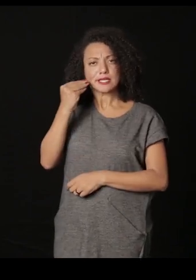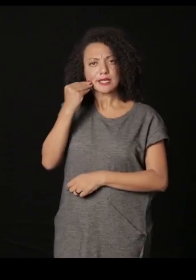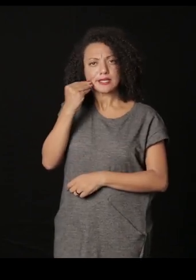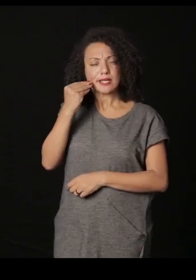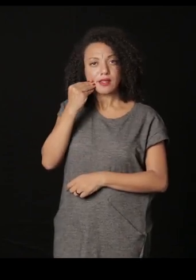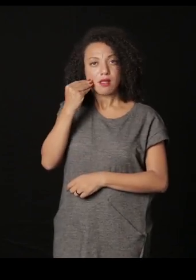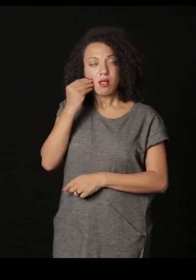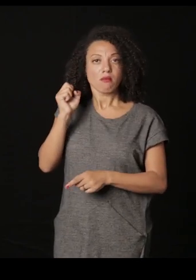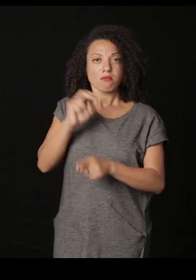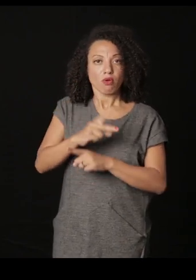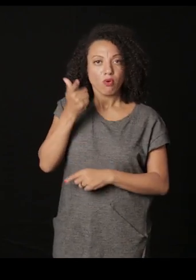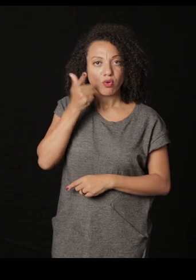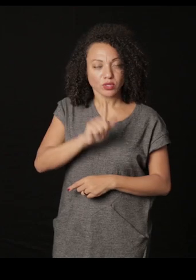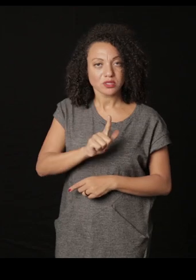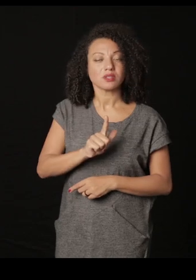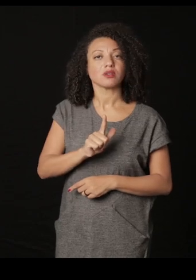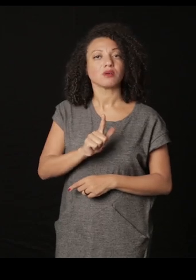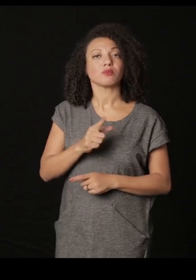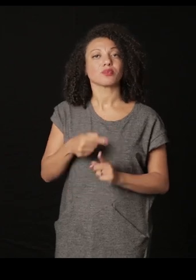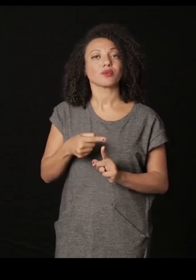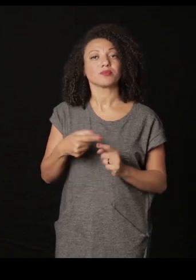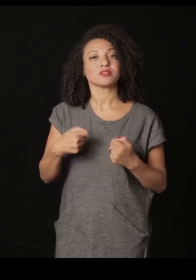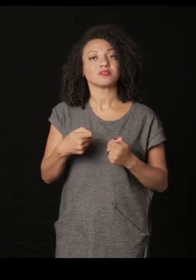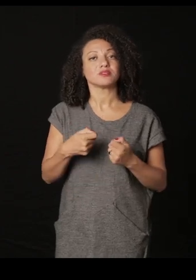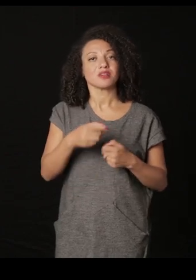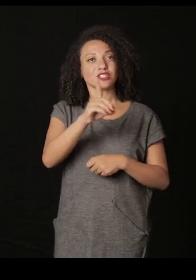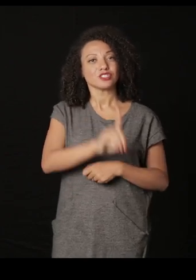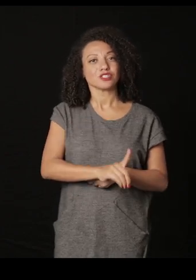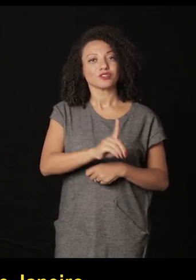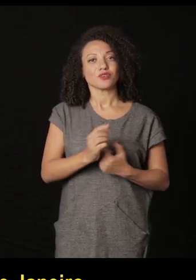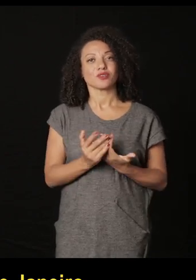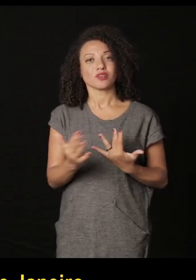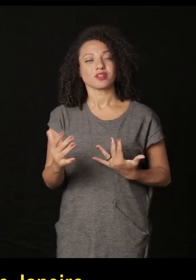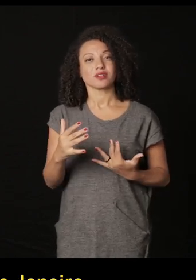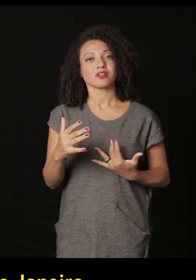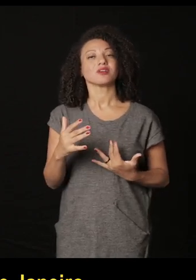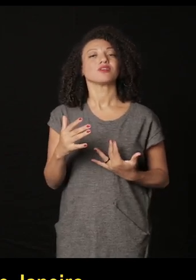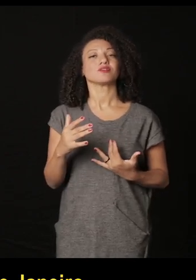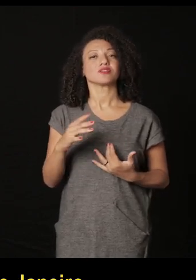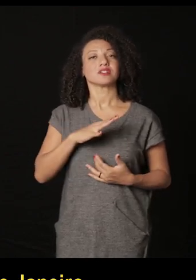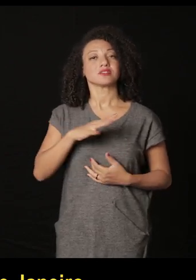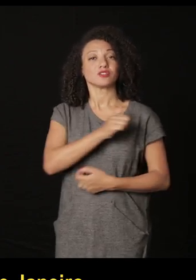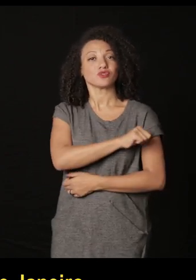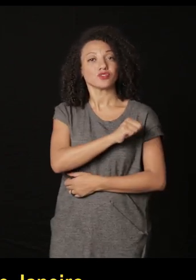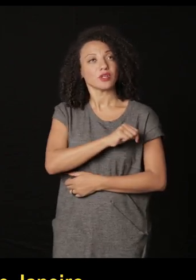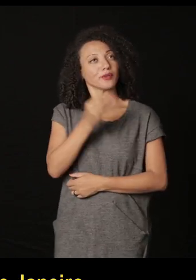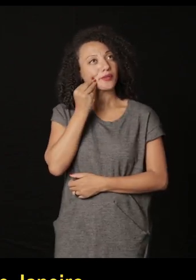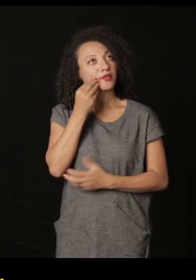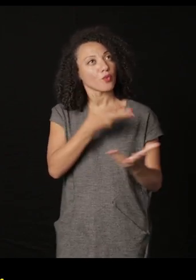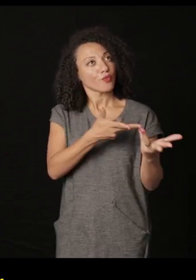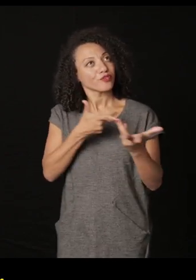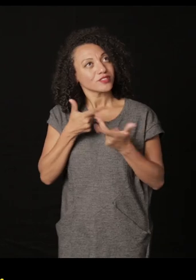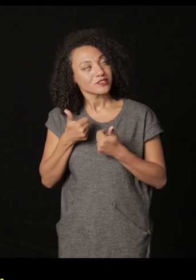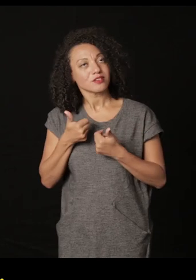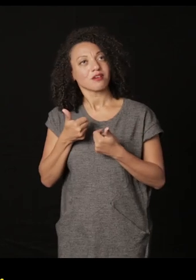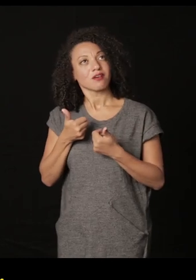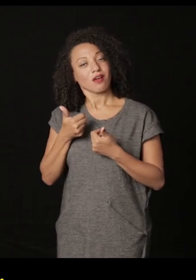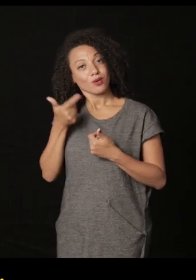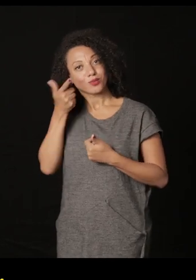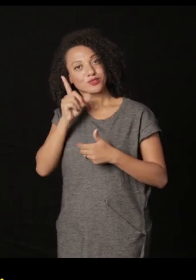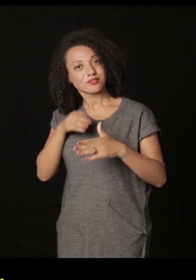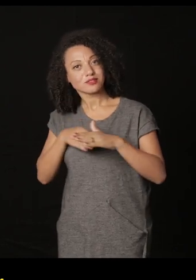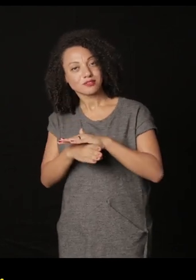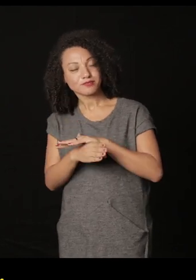e tentei conseguir finalmente convencer a diretora do arquivo geral da cidade do Rio de Janeiro a me deixar entrar